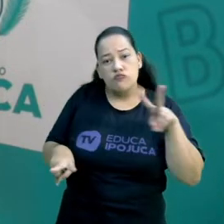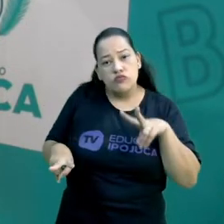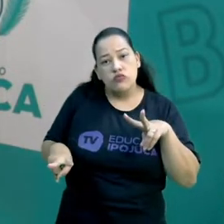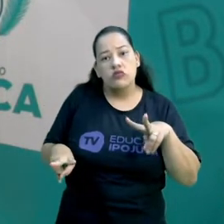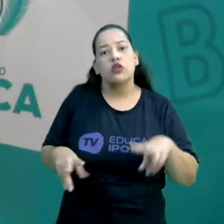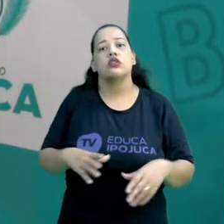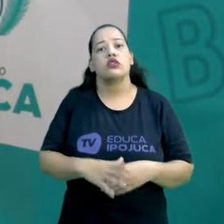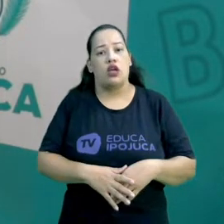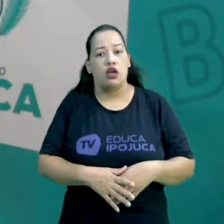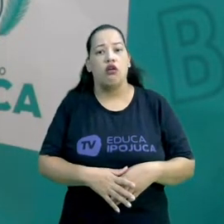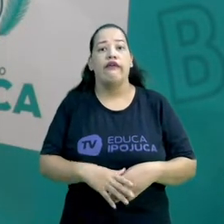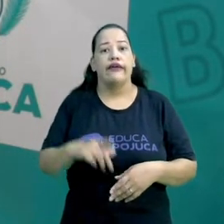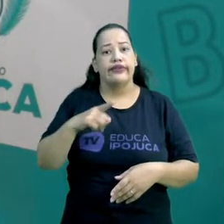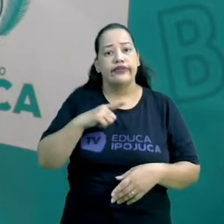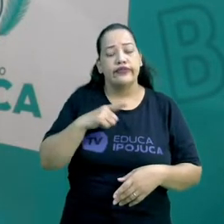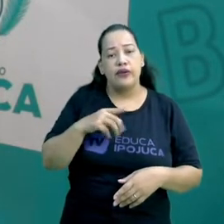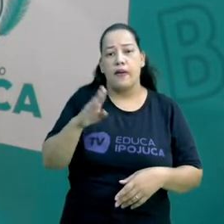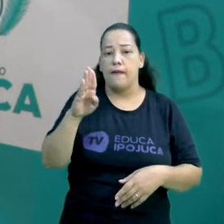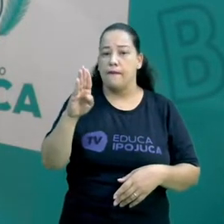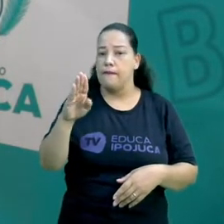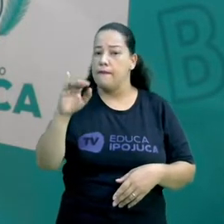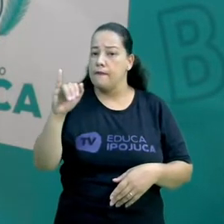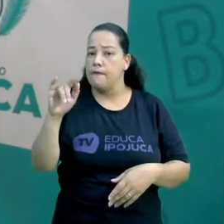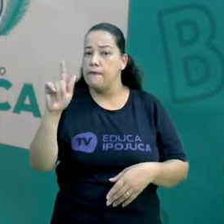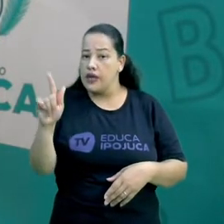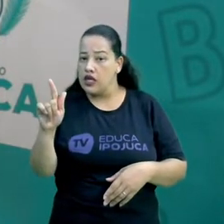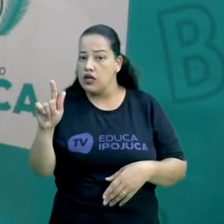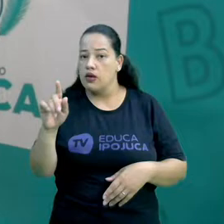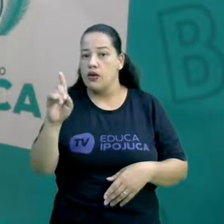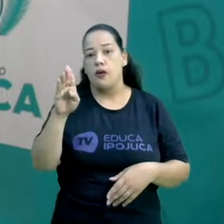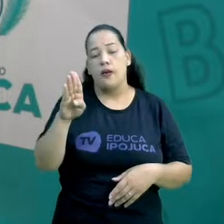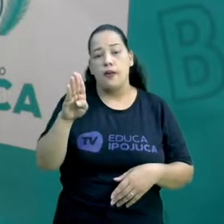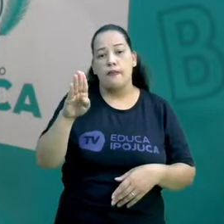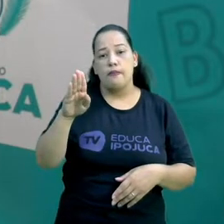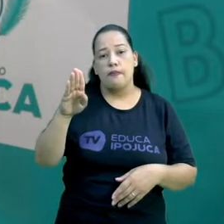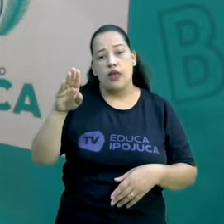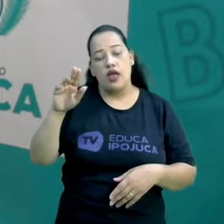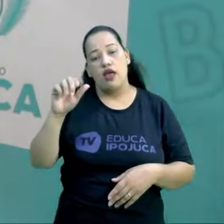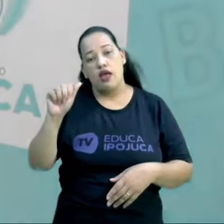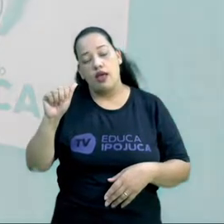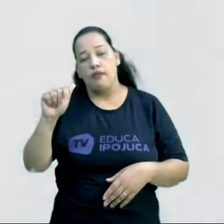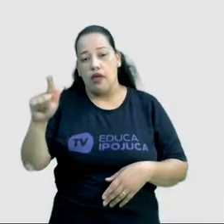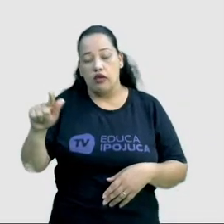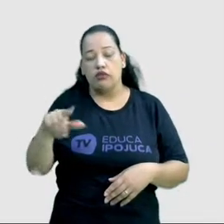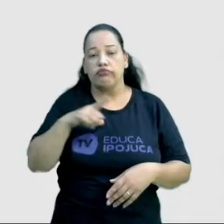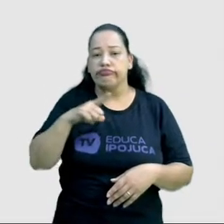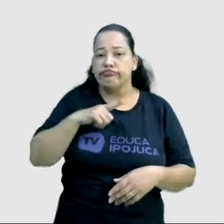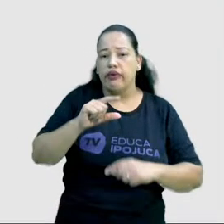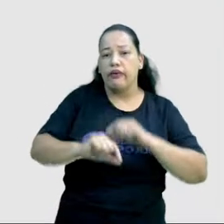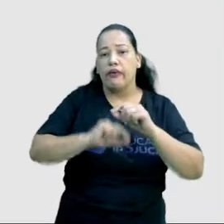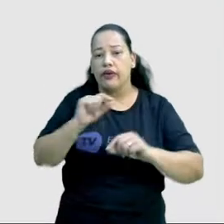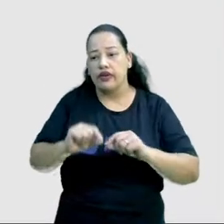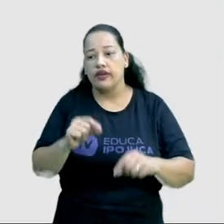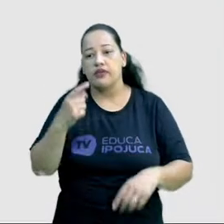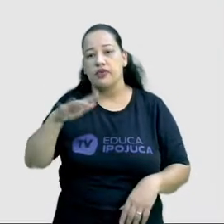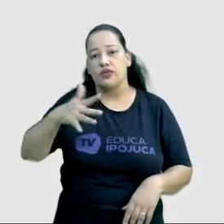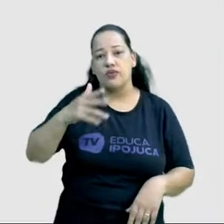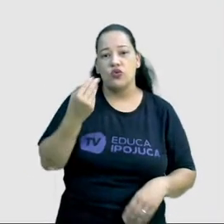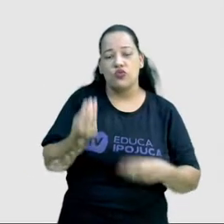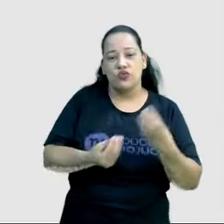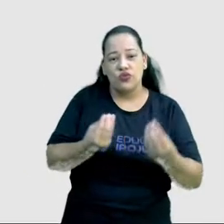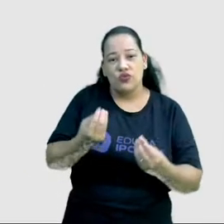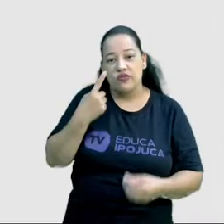o Big Bang como um filme, né? Colocasse um tempo para cada um, teria acontecido mais ou menos isso.